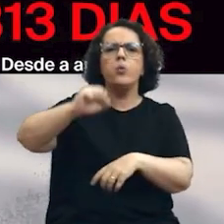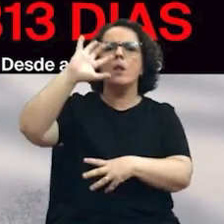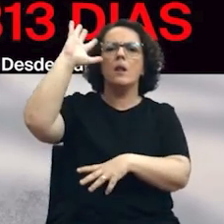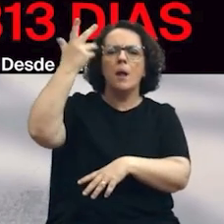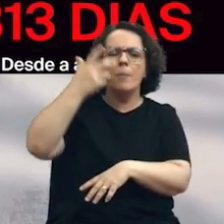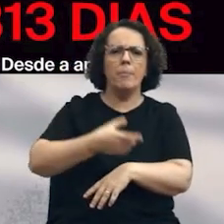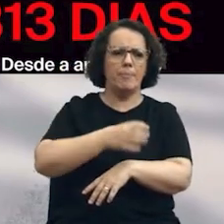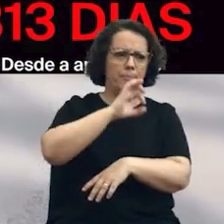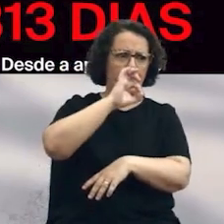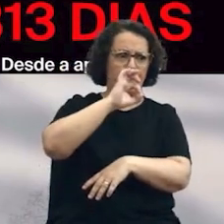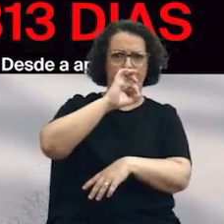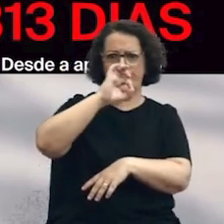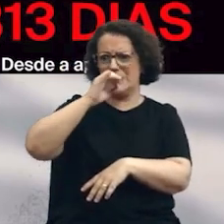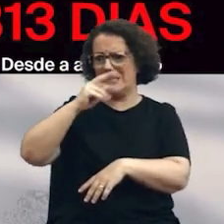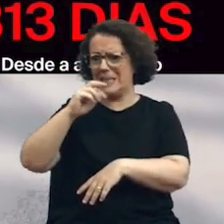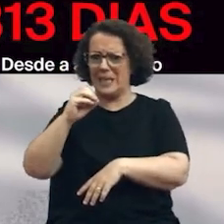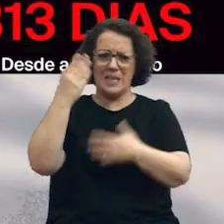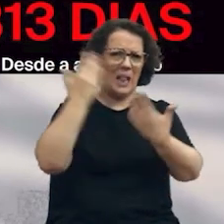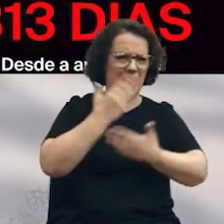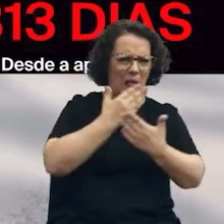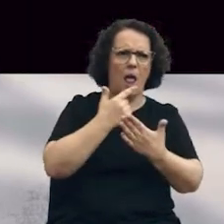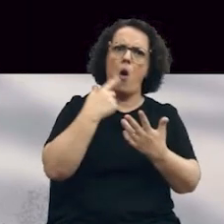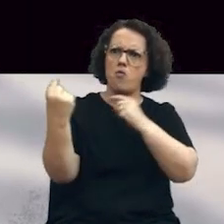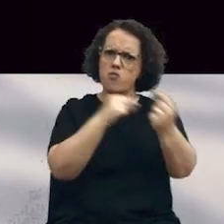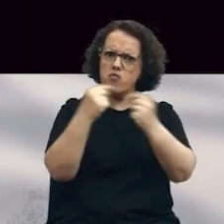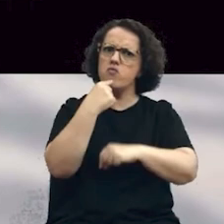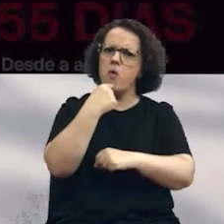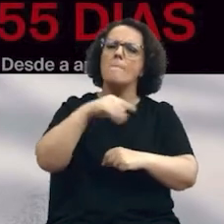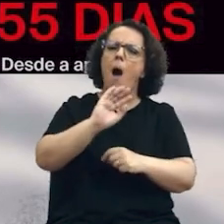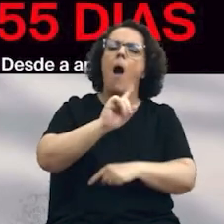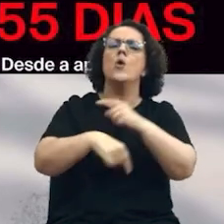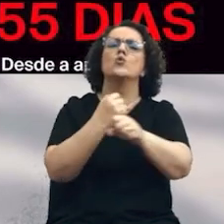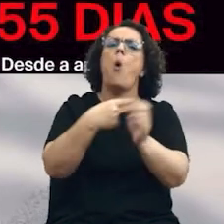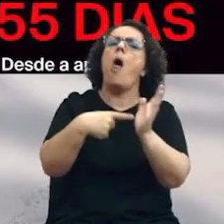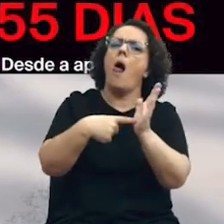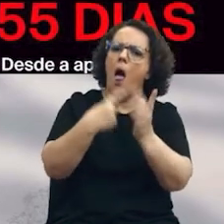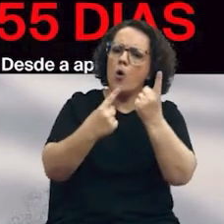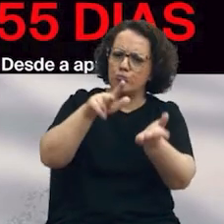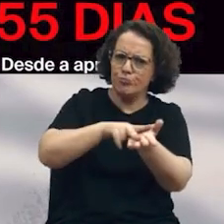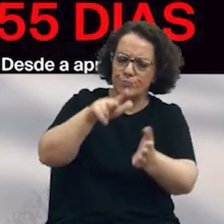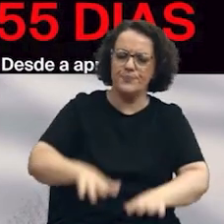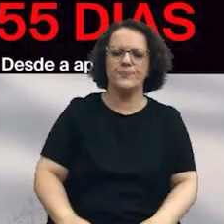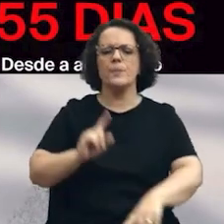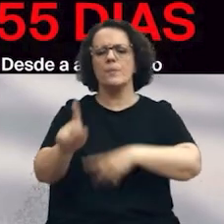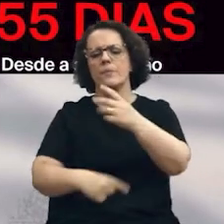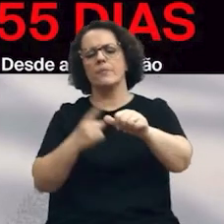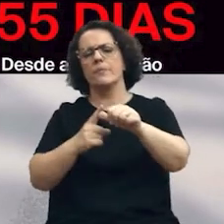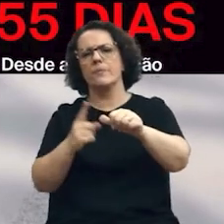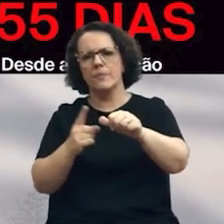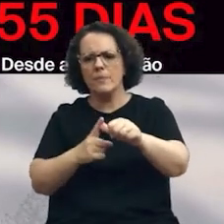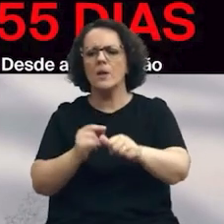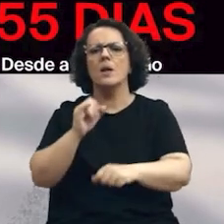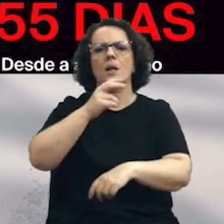aprovação. Deu muita polémica, mas havia ali coisas em que todos concordávamos. Proposta de preservar a memória de Ana Arendt, na rua onde ela viveu,